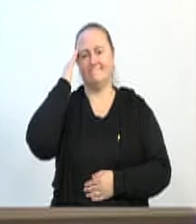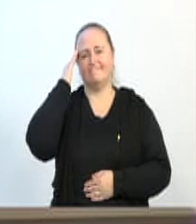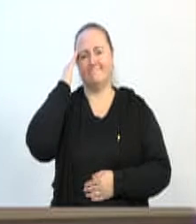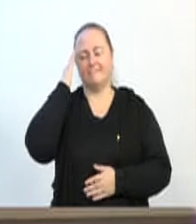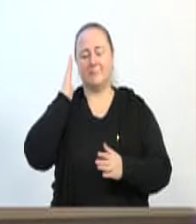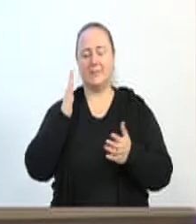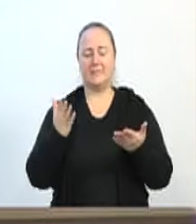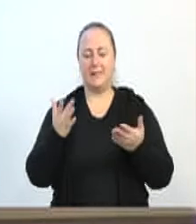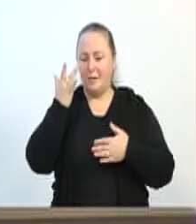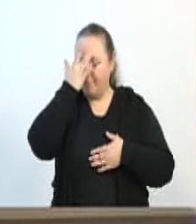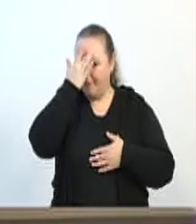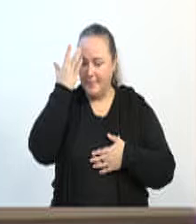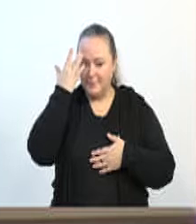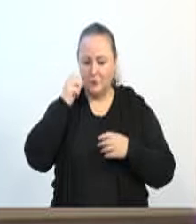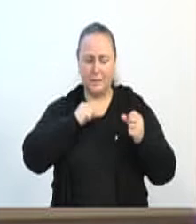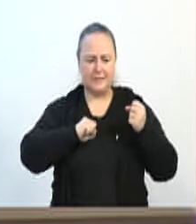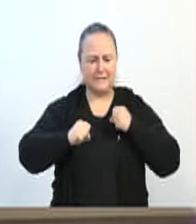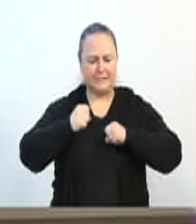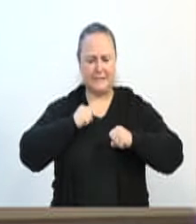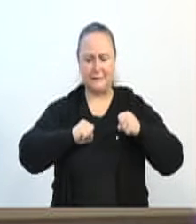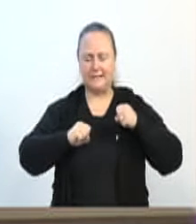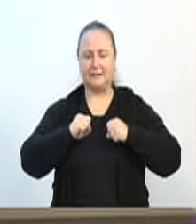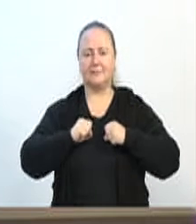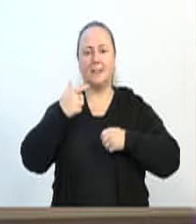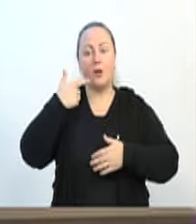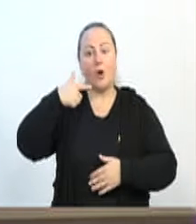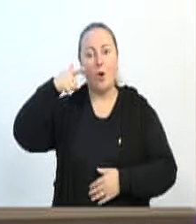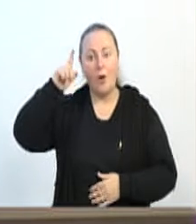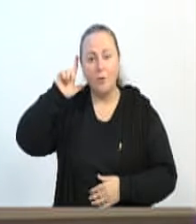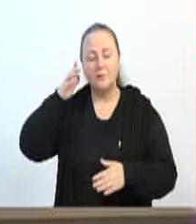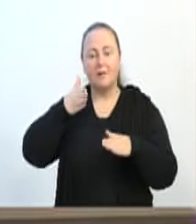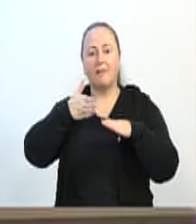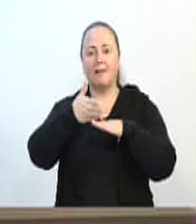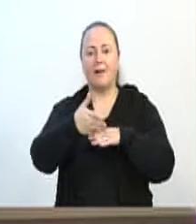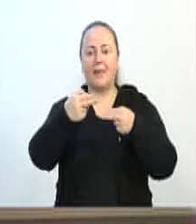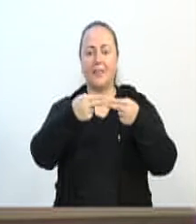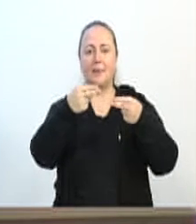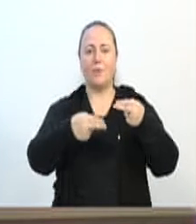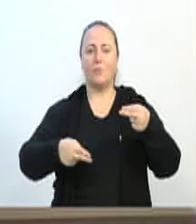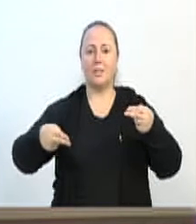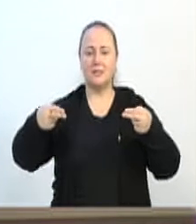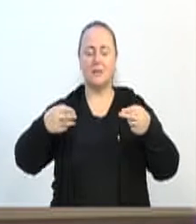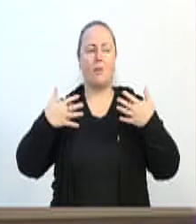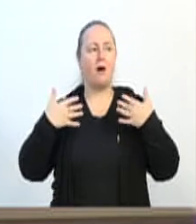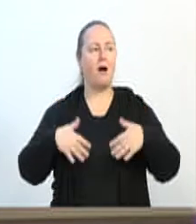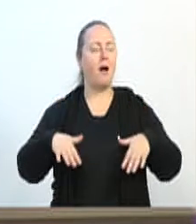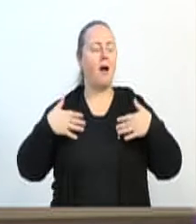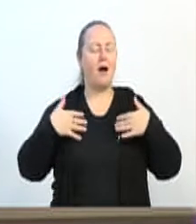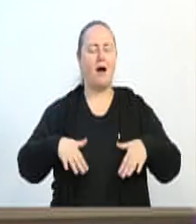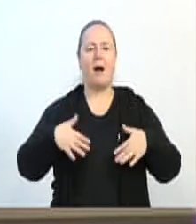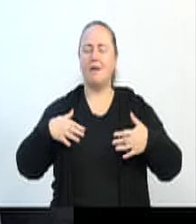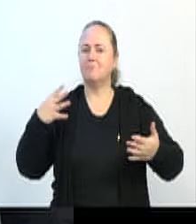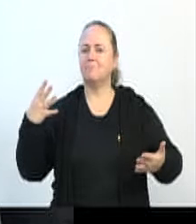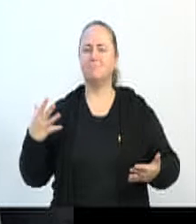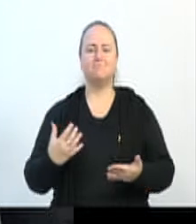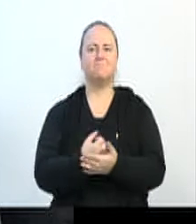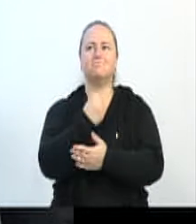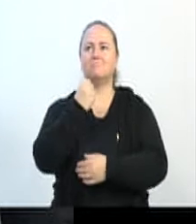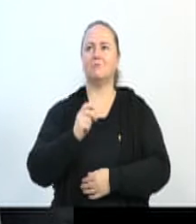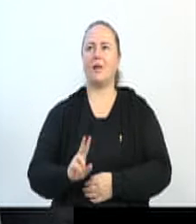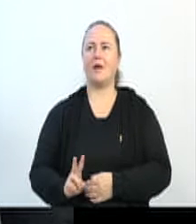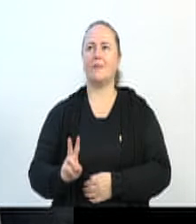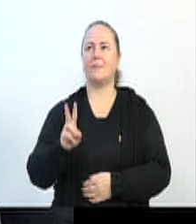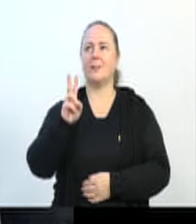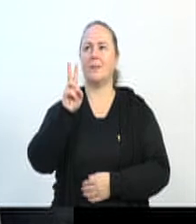isso acontecesse, e a gente poder, ontem, celebrar essa conquista para o bairro Fortaleza foi muito